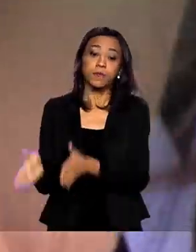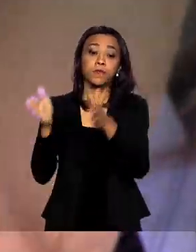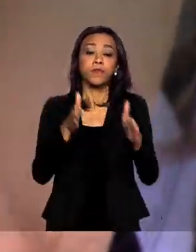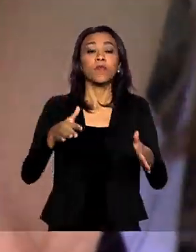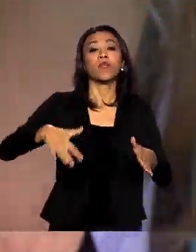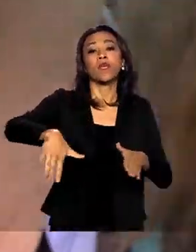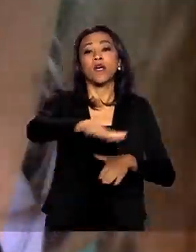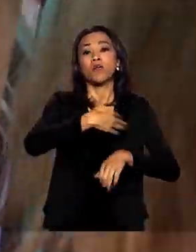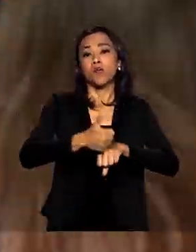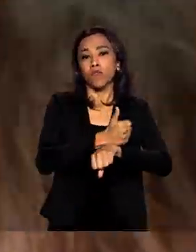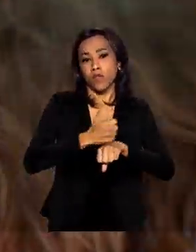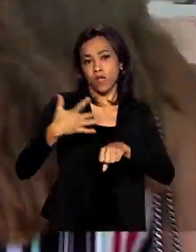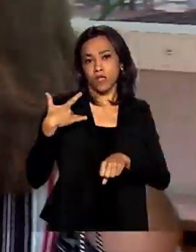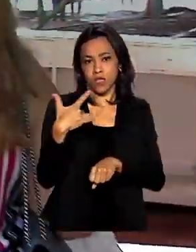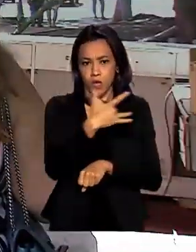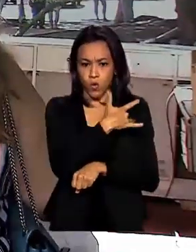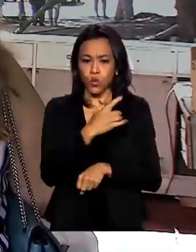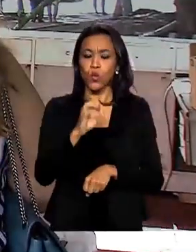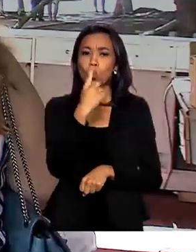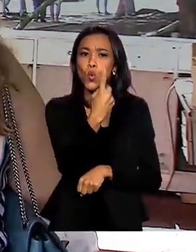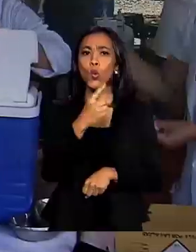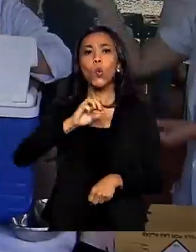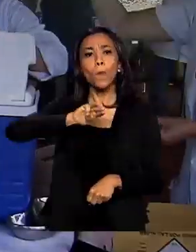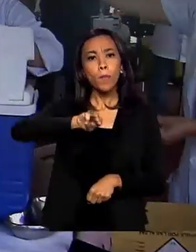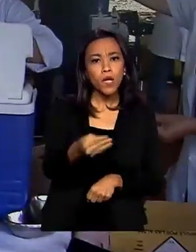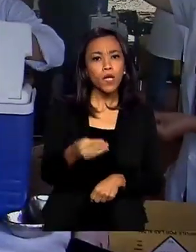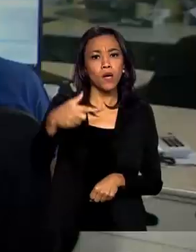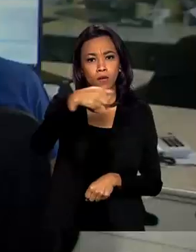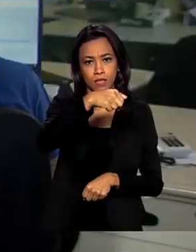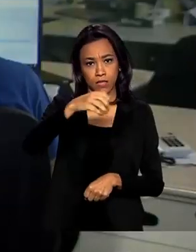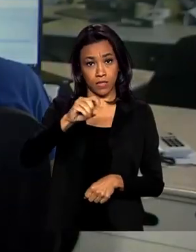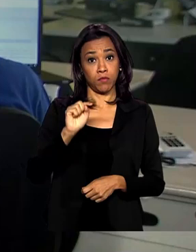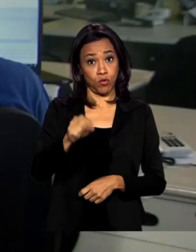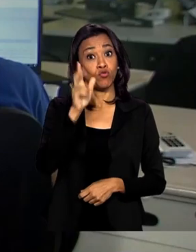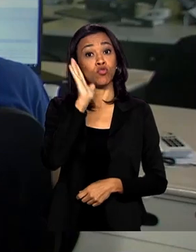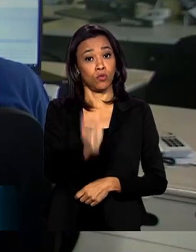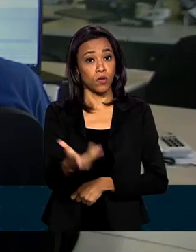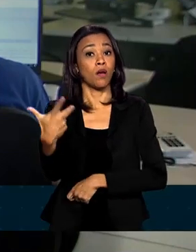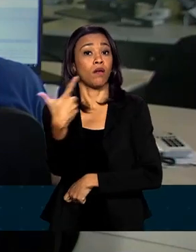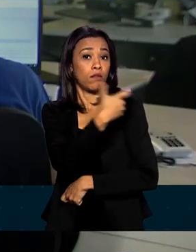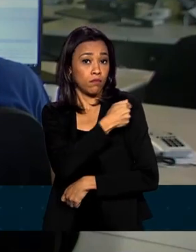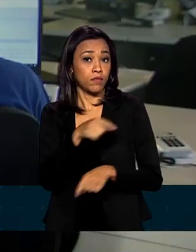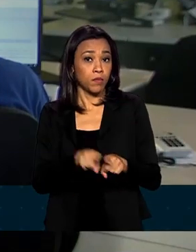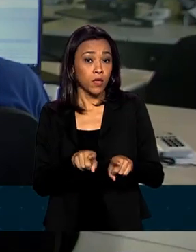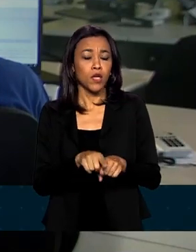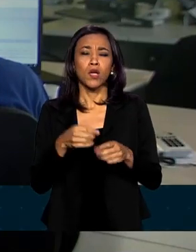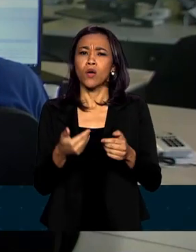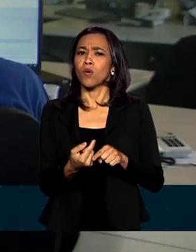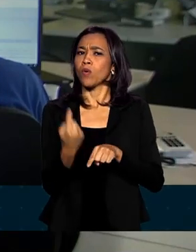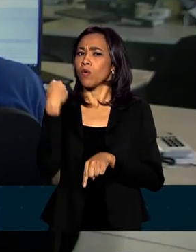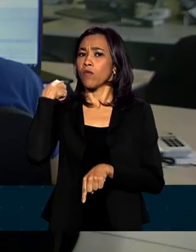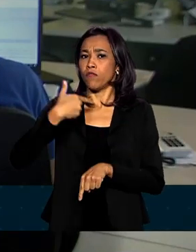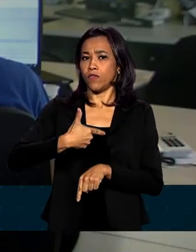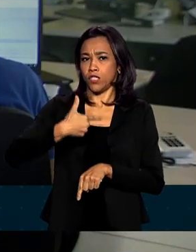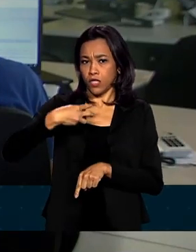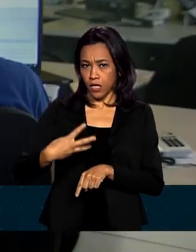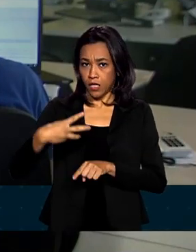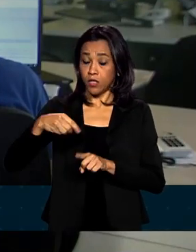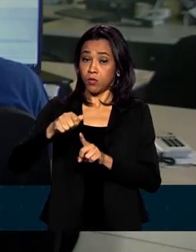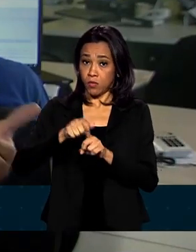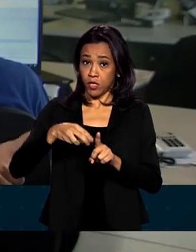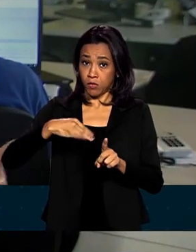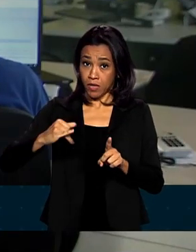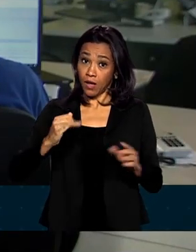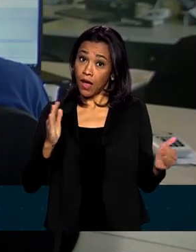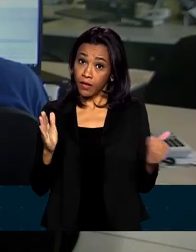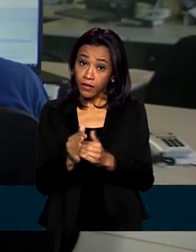saúde, 1 milhão e 700 mil já estão vacinados. A campanha começou no dia 23 de março e vai até 22 de maio.